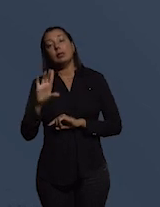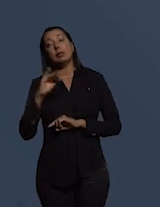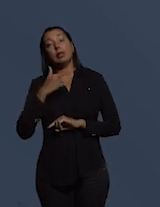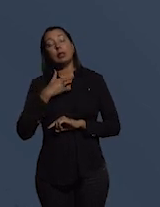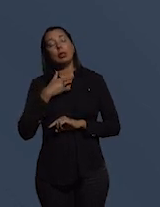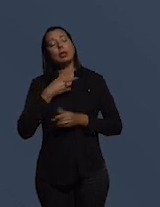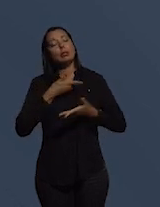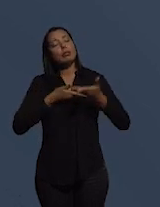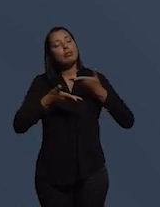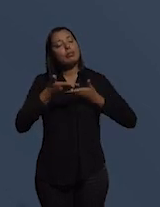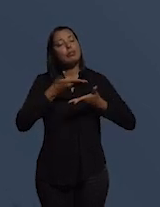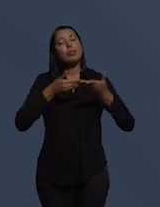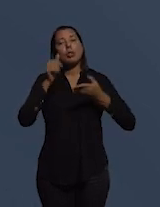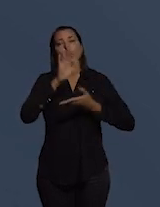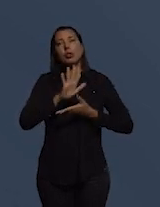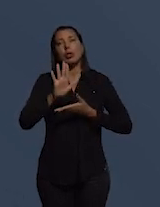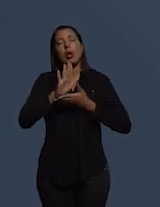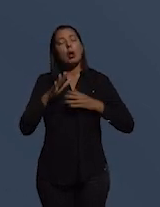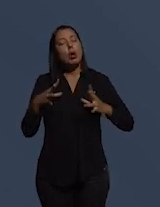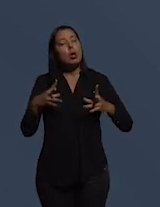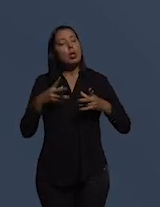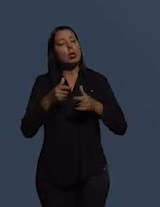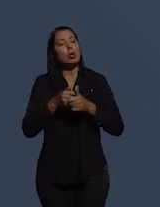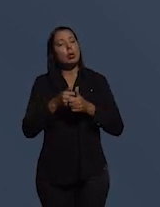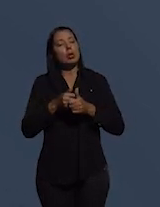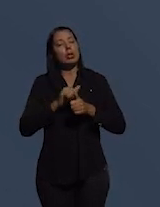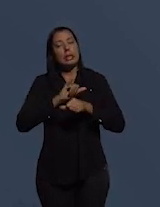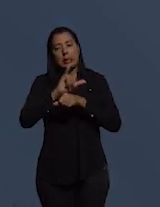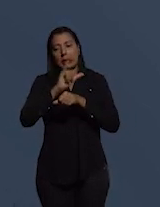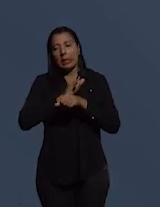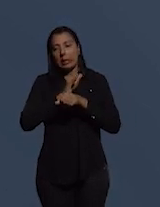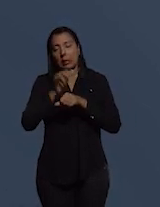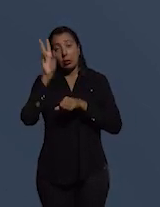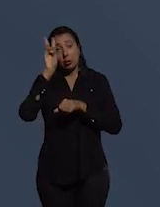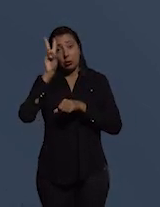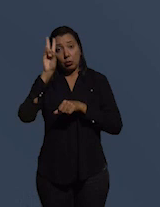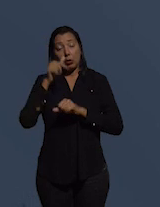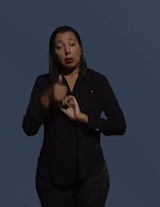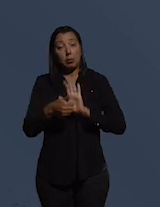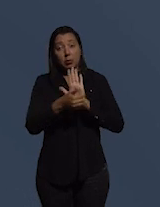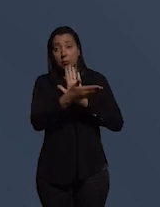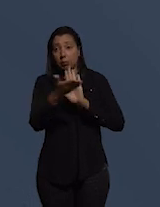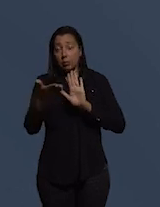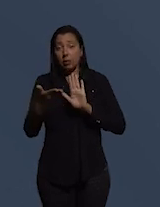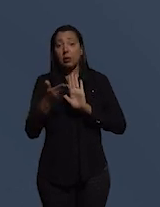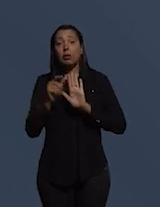argumentamos em geral é que todas as estratégias históricas que eu mostrei a vocês